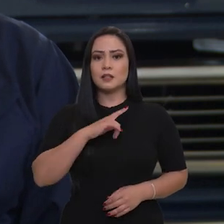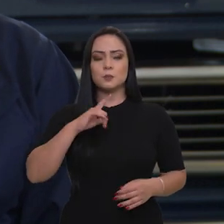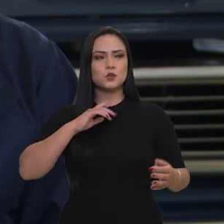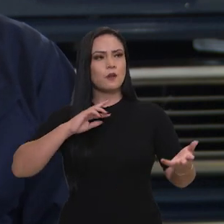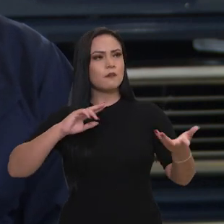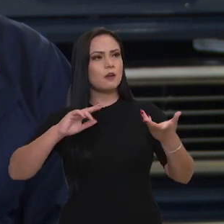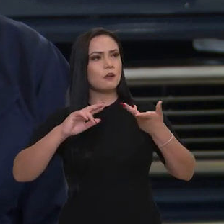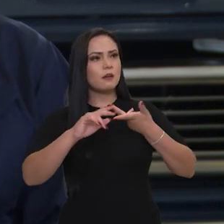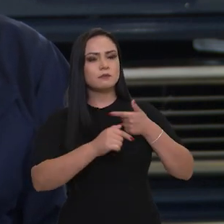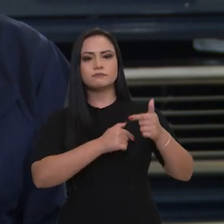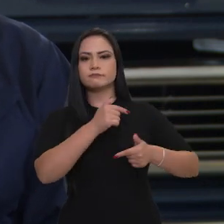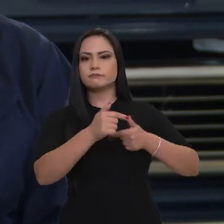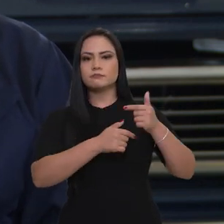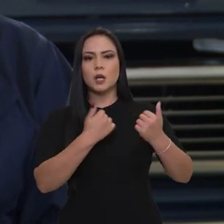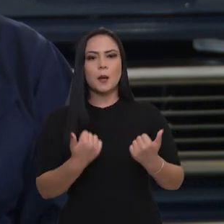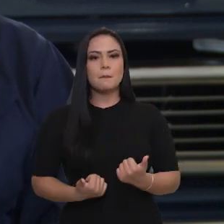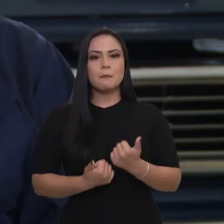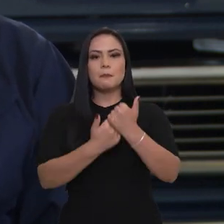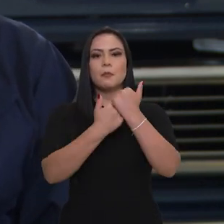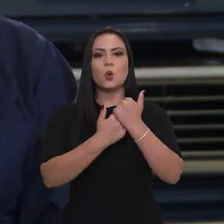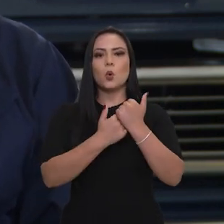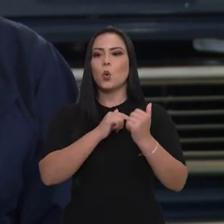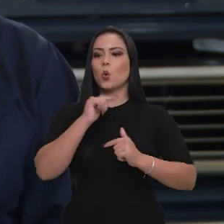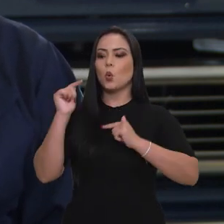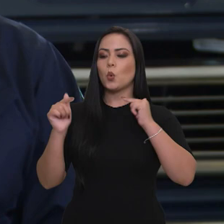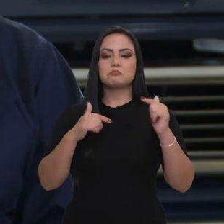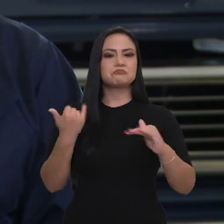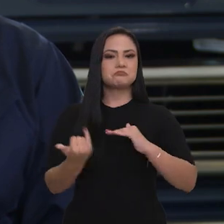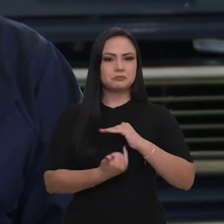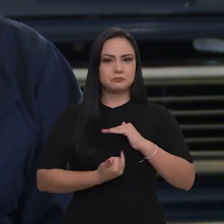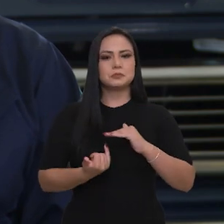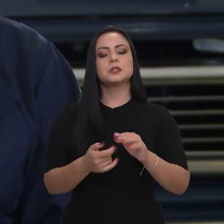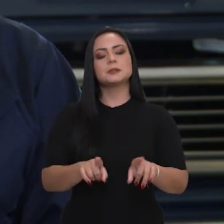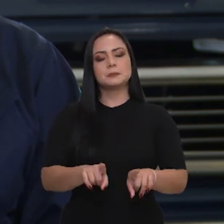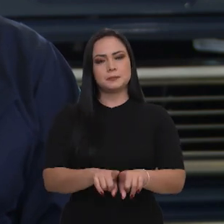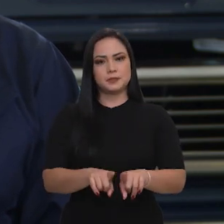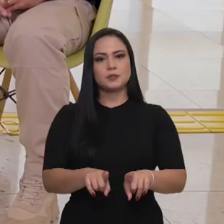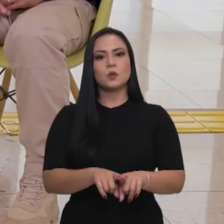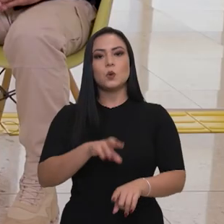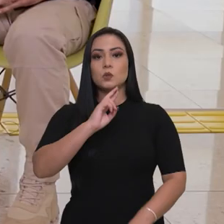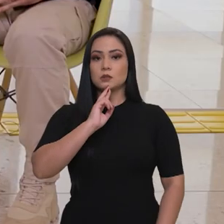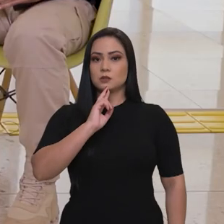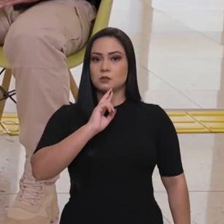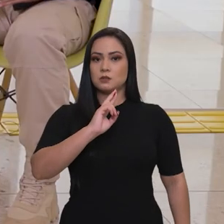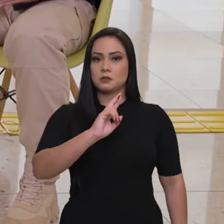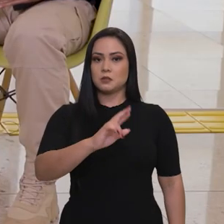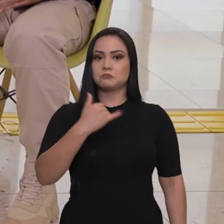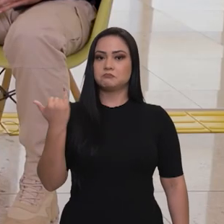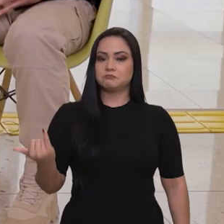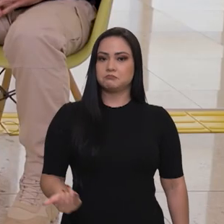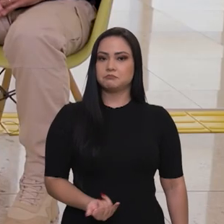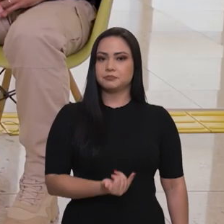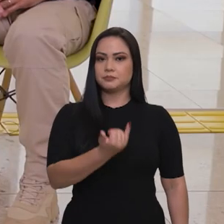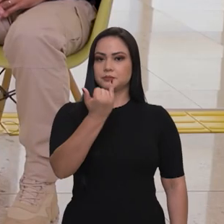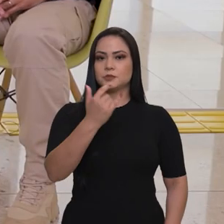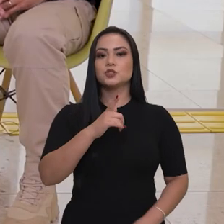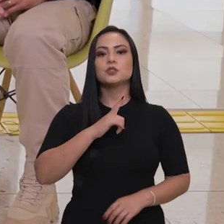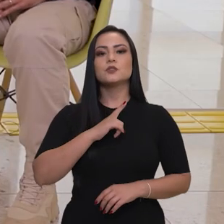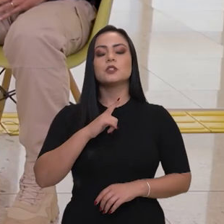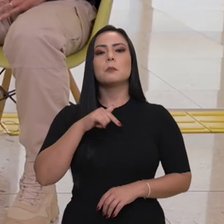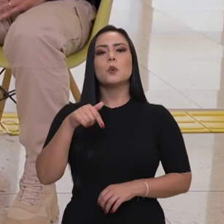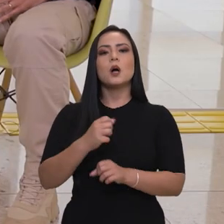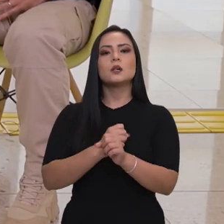temos vários trabalhos com apoio a outras instituições, com resultados muito importantes.